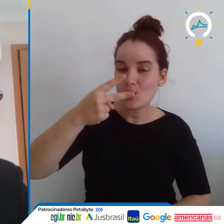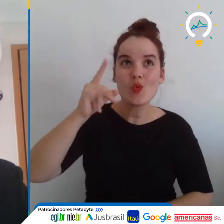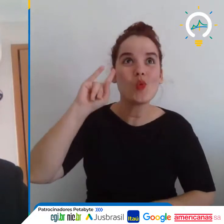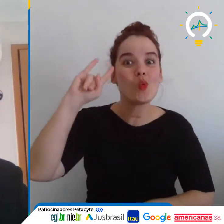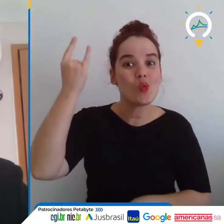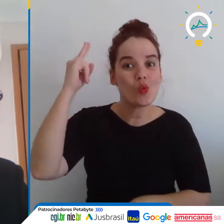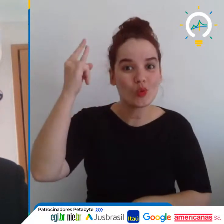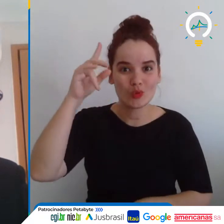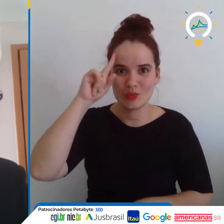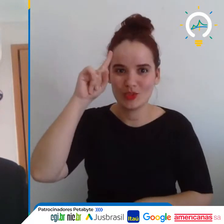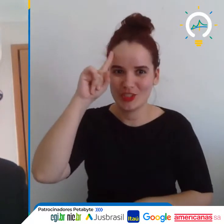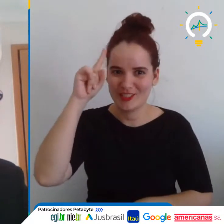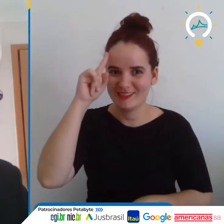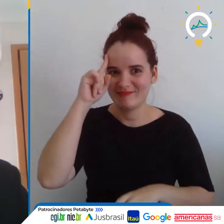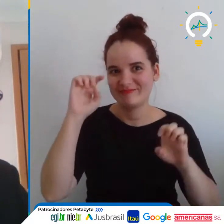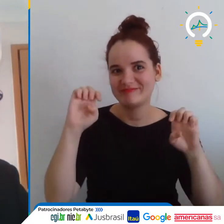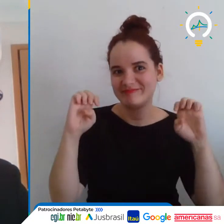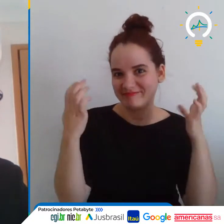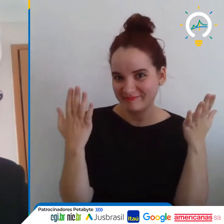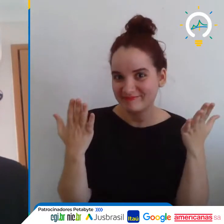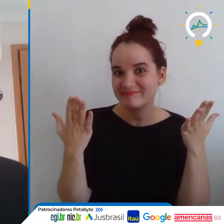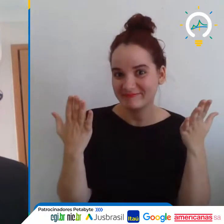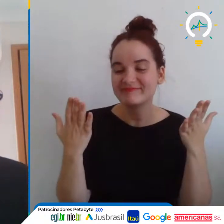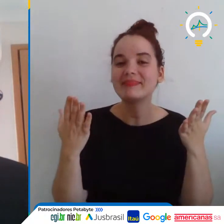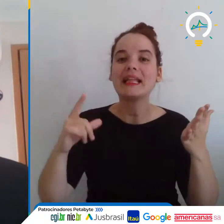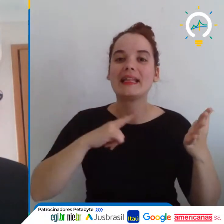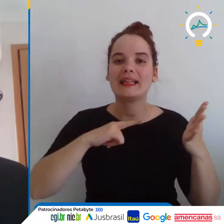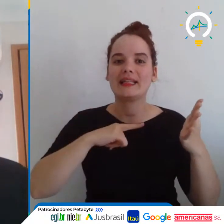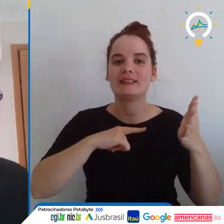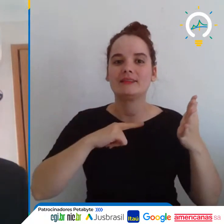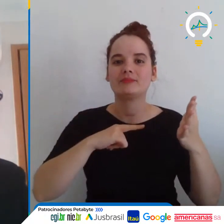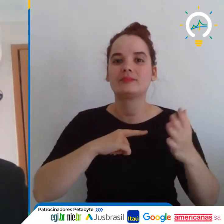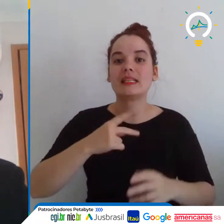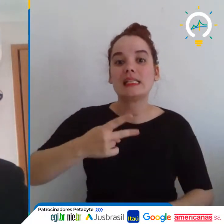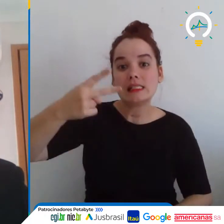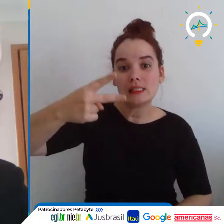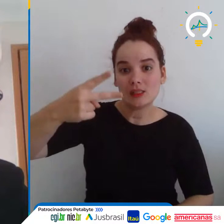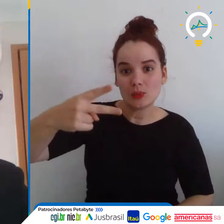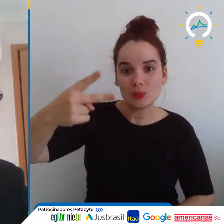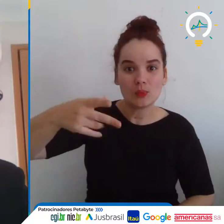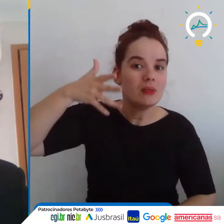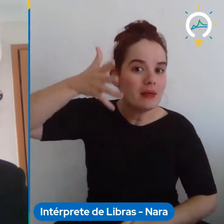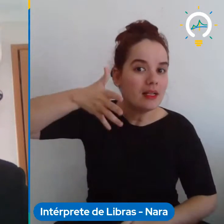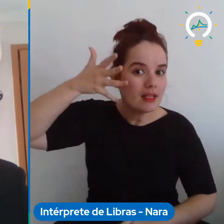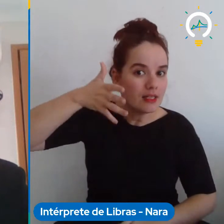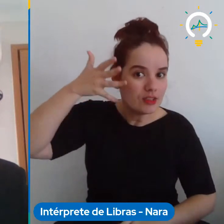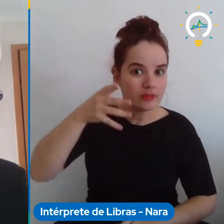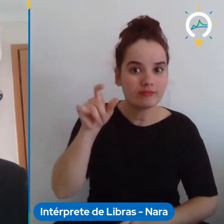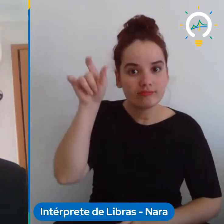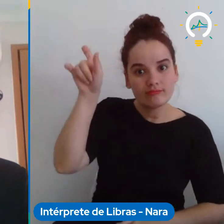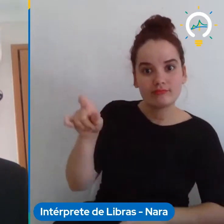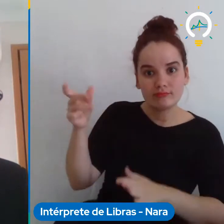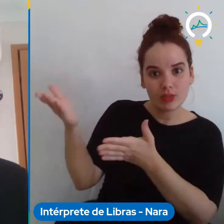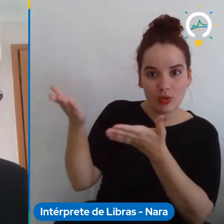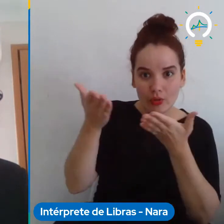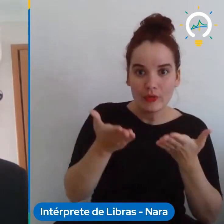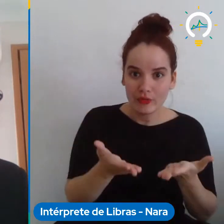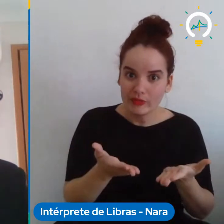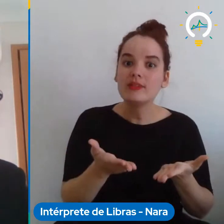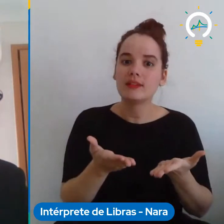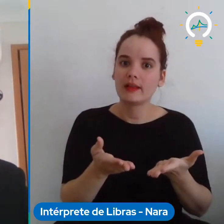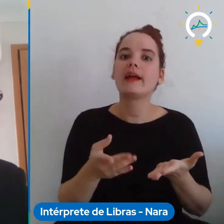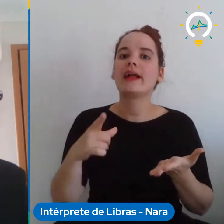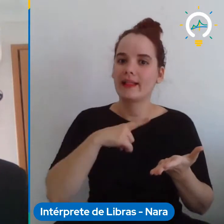do Wix com a nossa segunda palestra convidada, né, essa palestra, ela tem